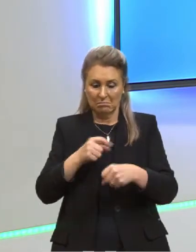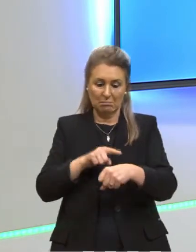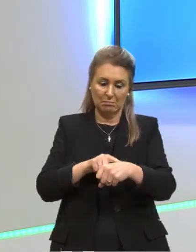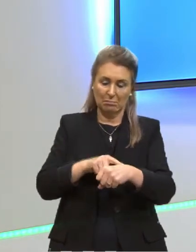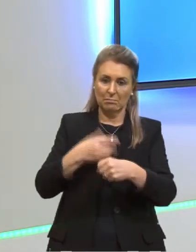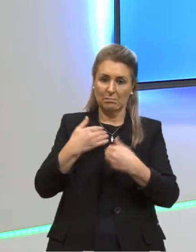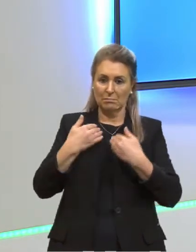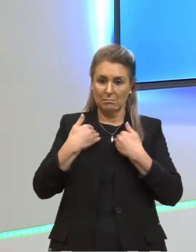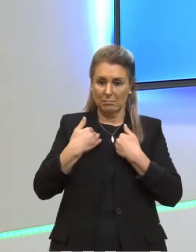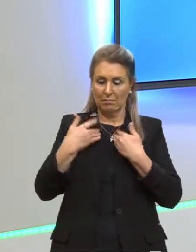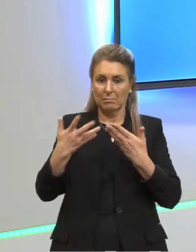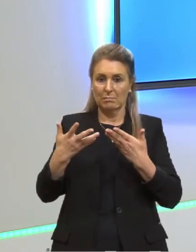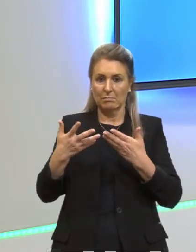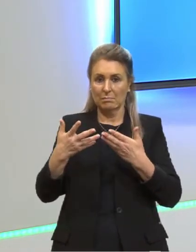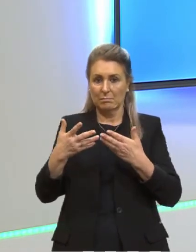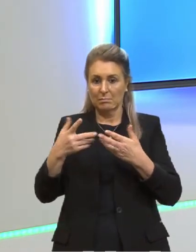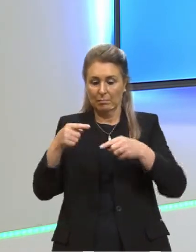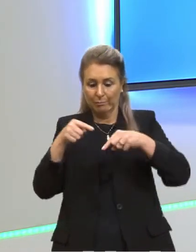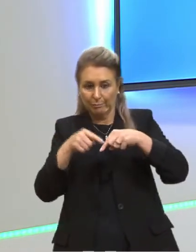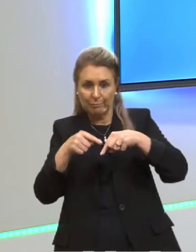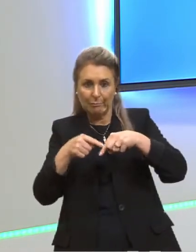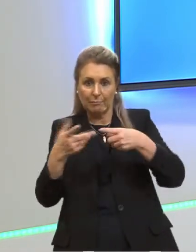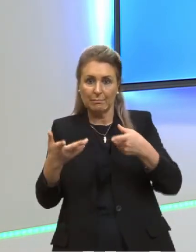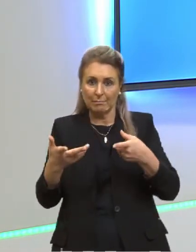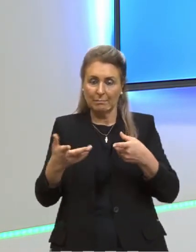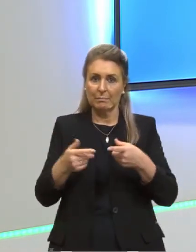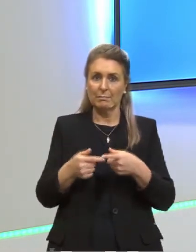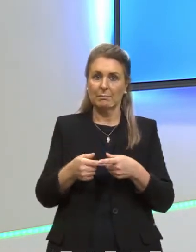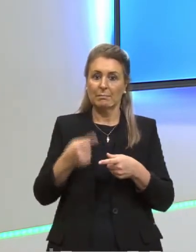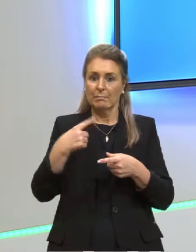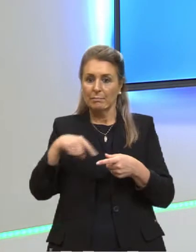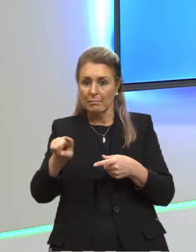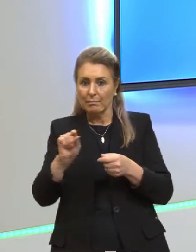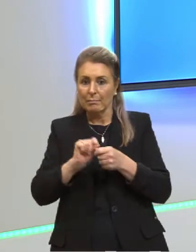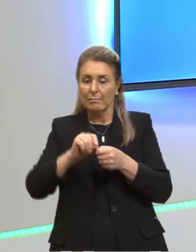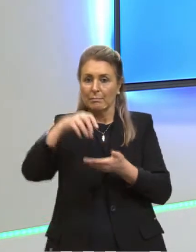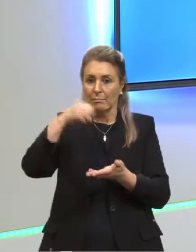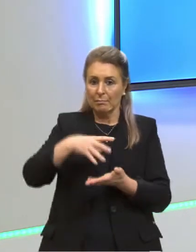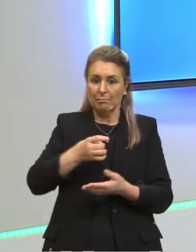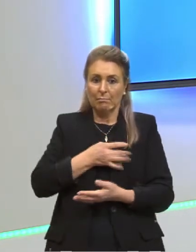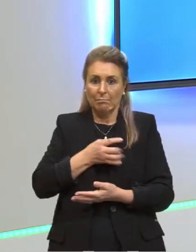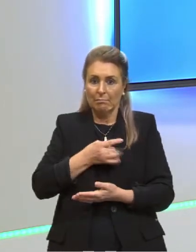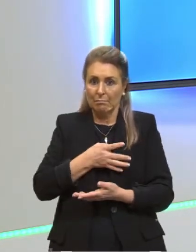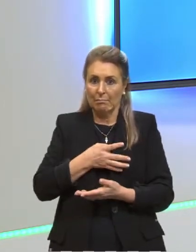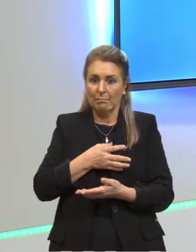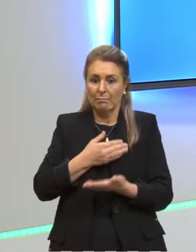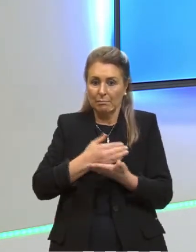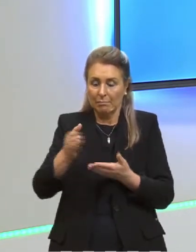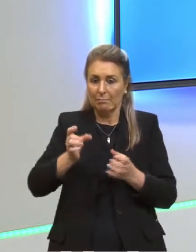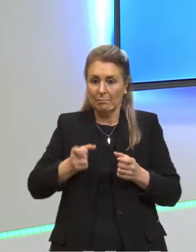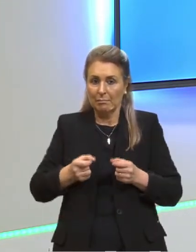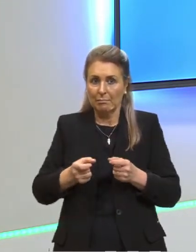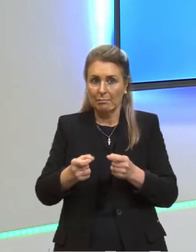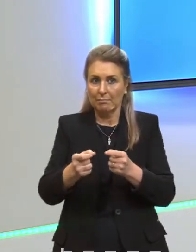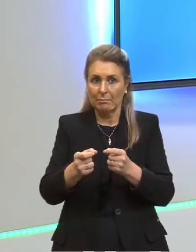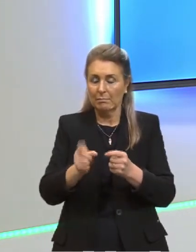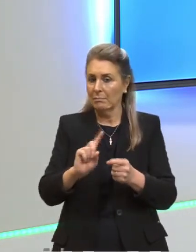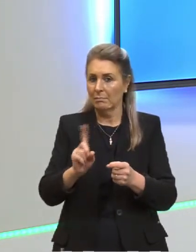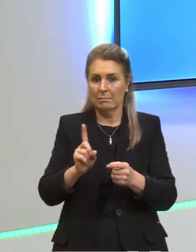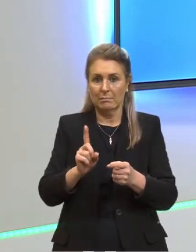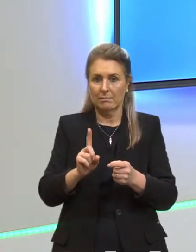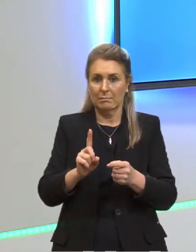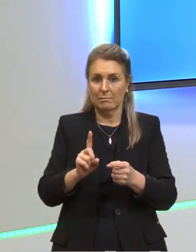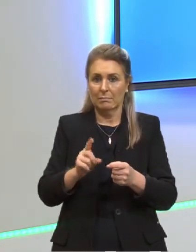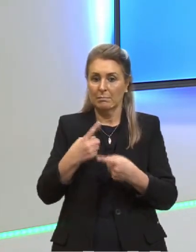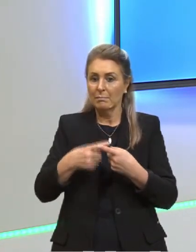corpo ou não. Então, não é, ah, eu vou lá tomar raio-x, vou ficar com câncer. Não. Não,